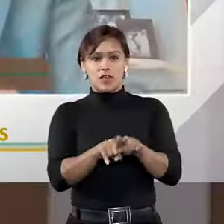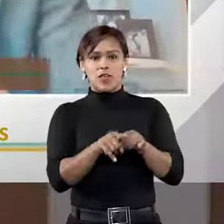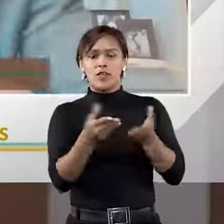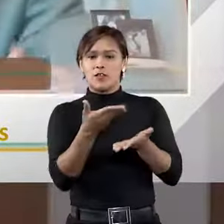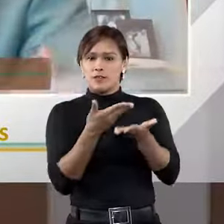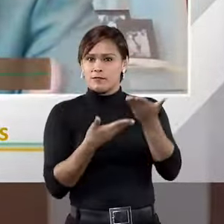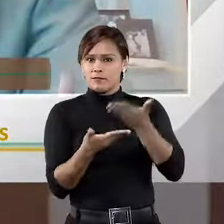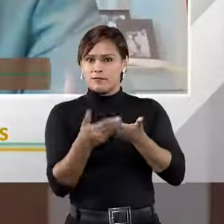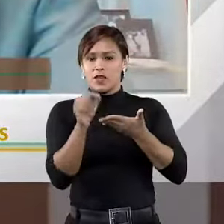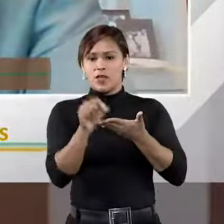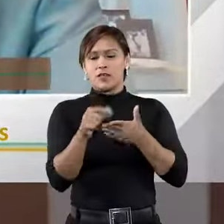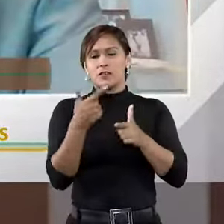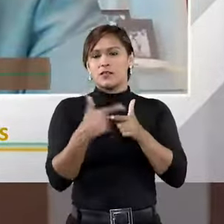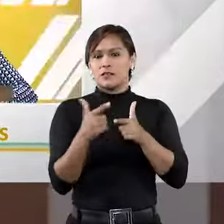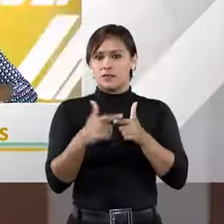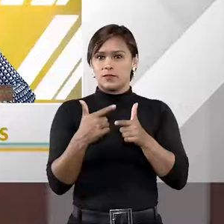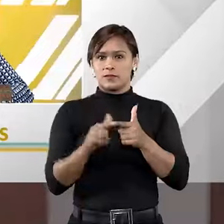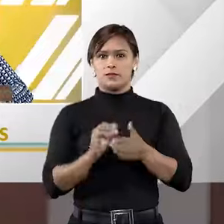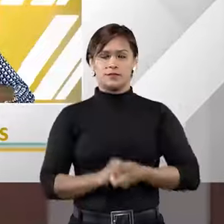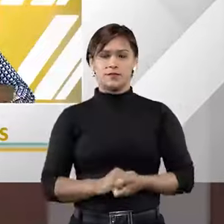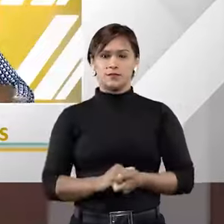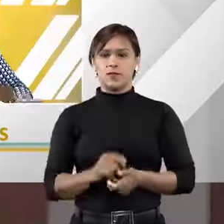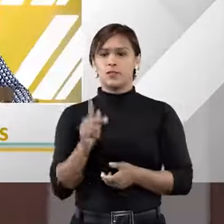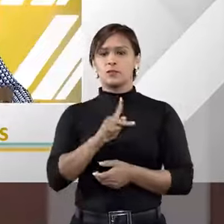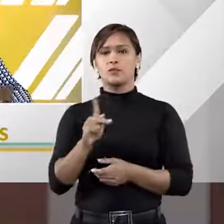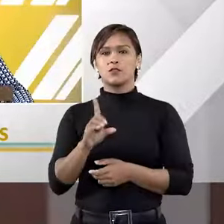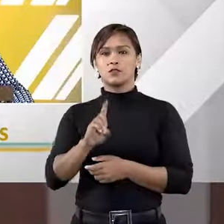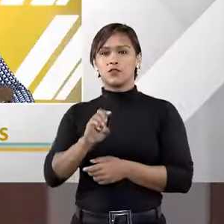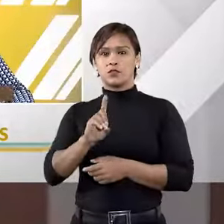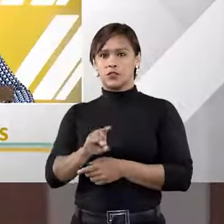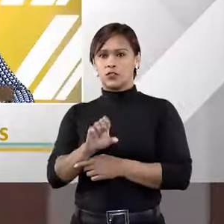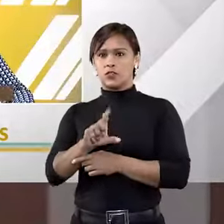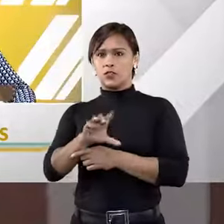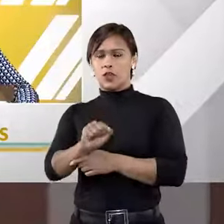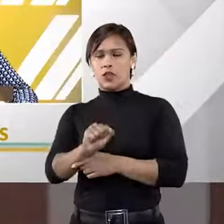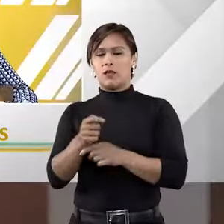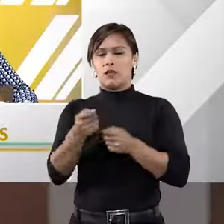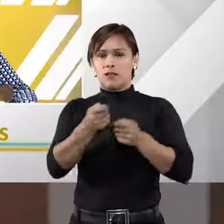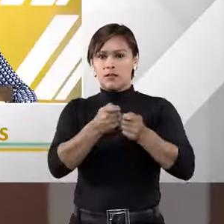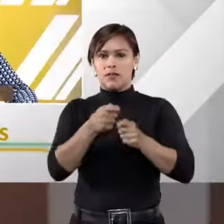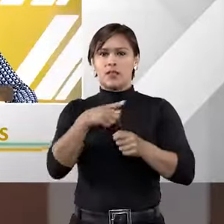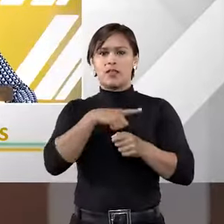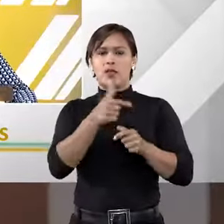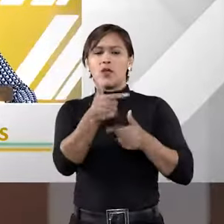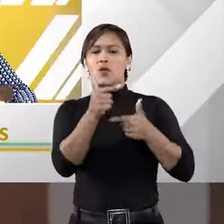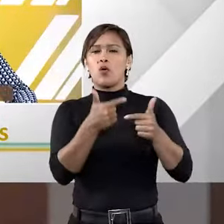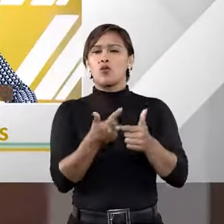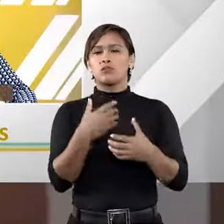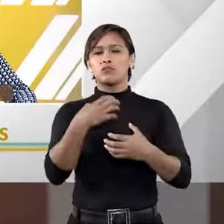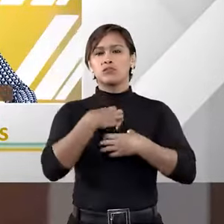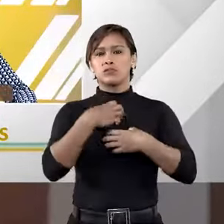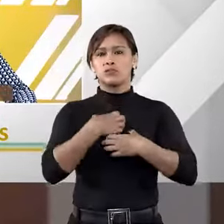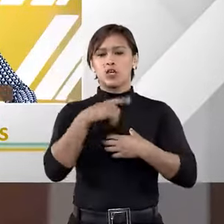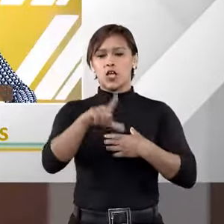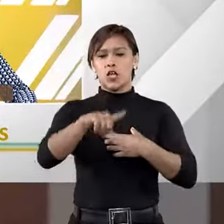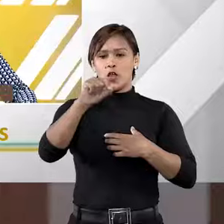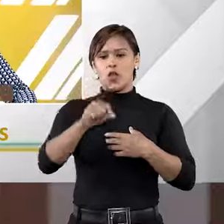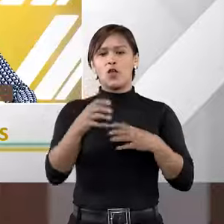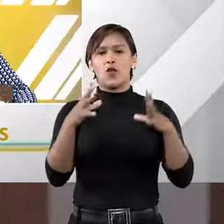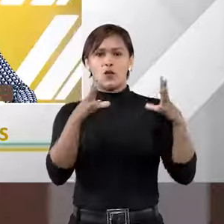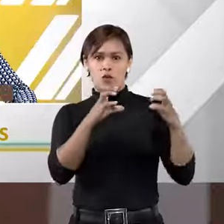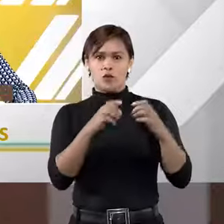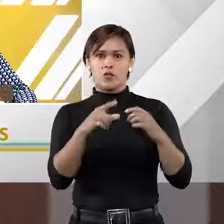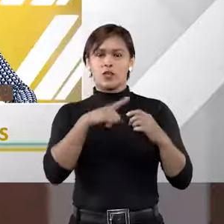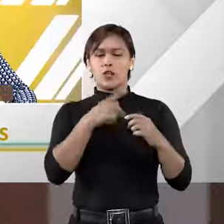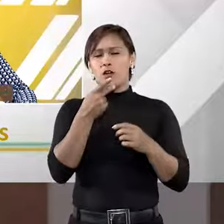parcial. Esse que o grande problema. Professor Didier, além da arbitragem, a gente tem outras formas alternativas de solução de conflitos.